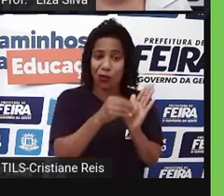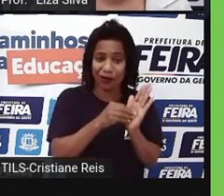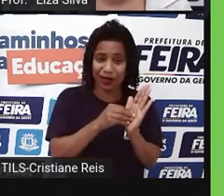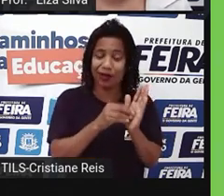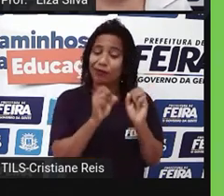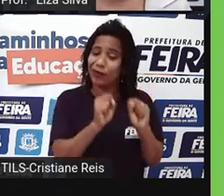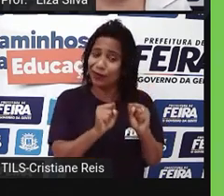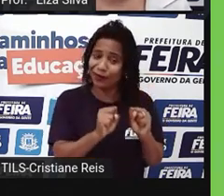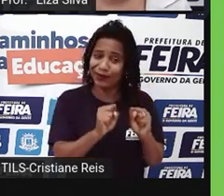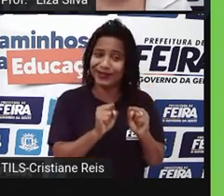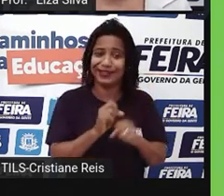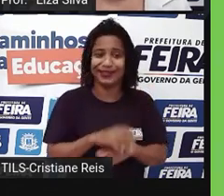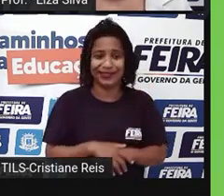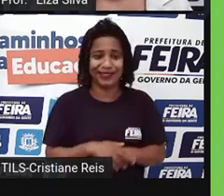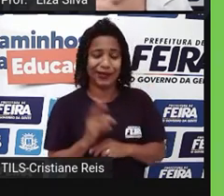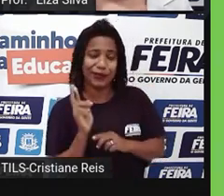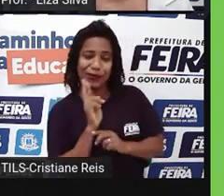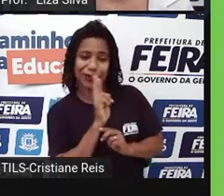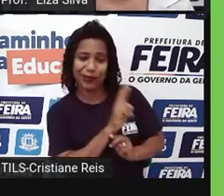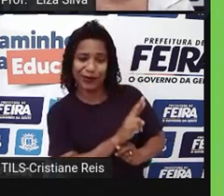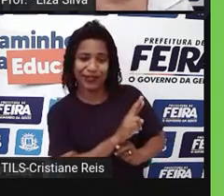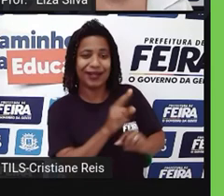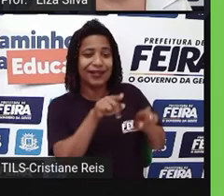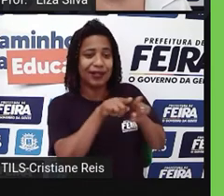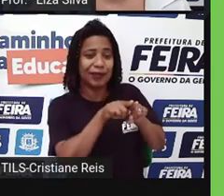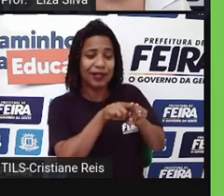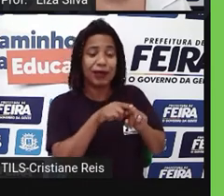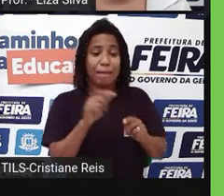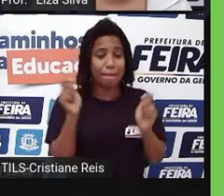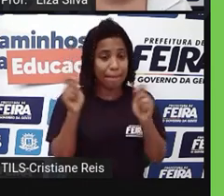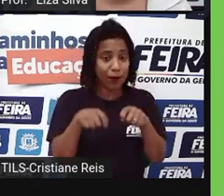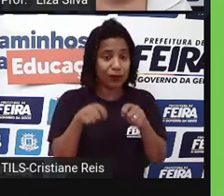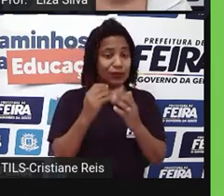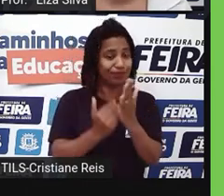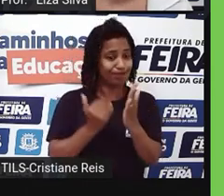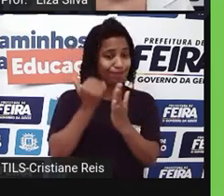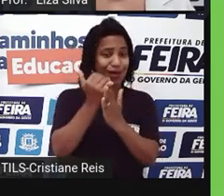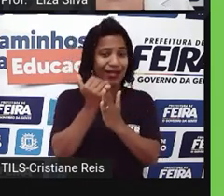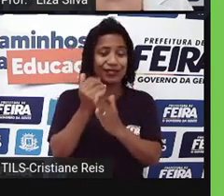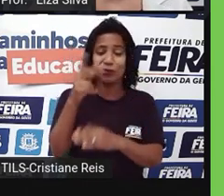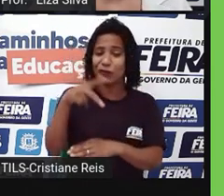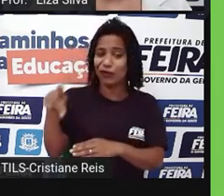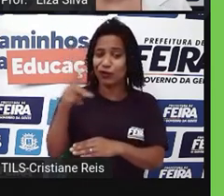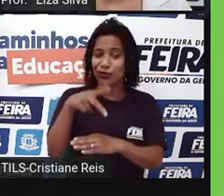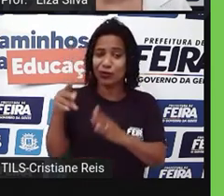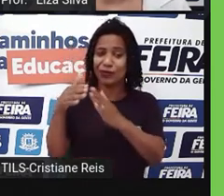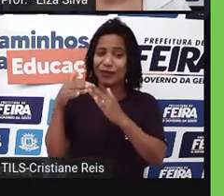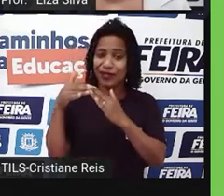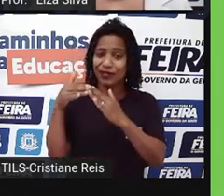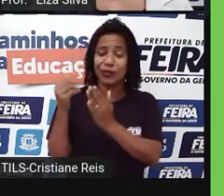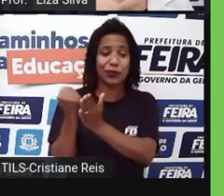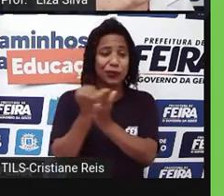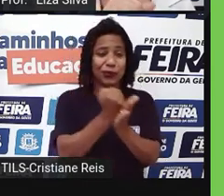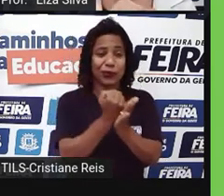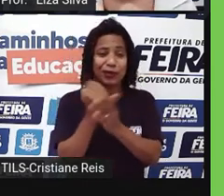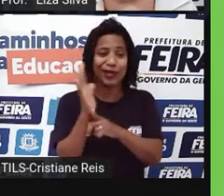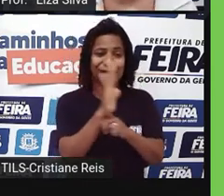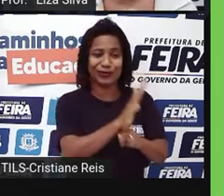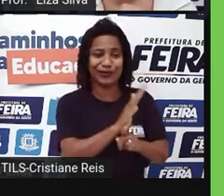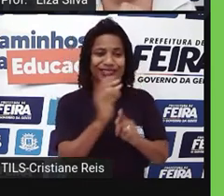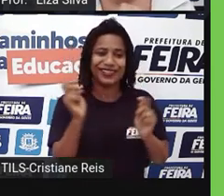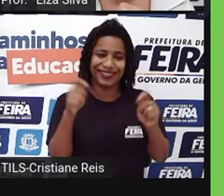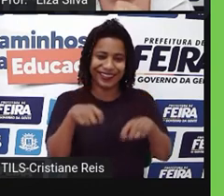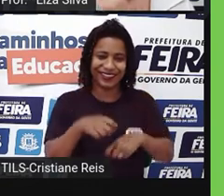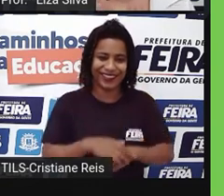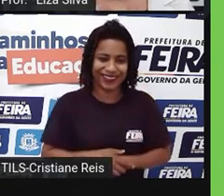disso, ok? Students, pede ajuda ao seu professor da escola. Se liga na dica. Lembra que lá no